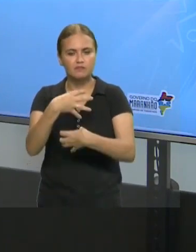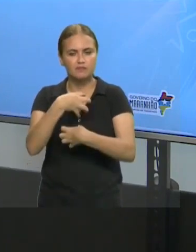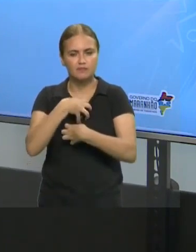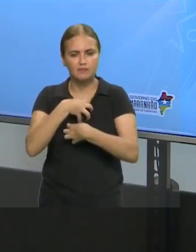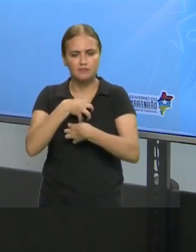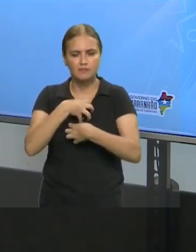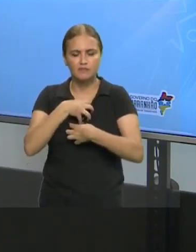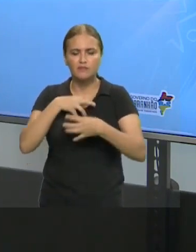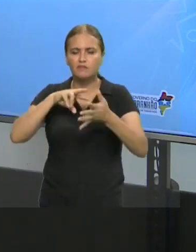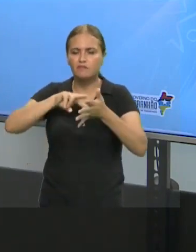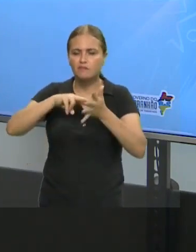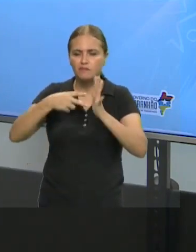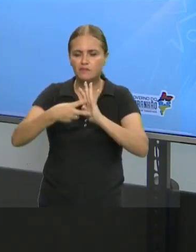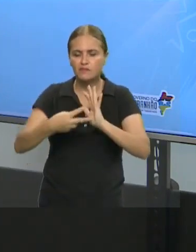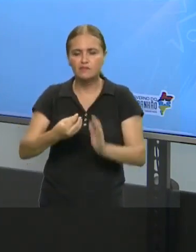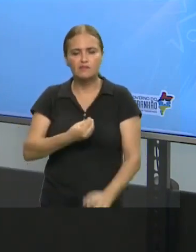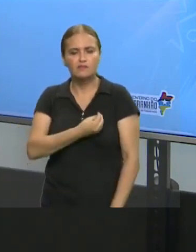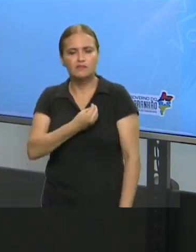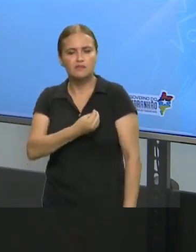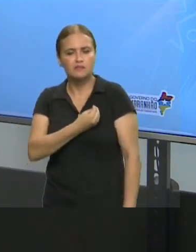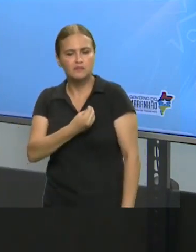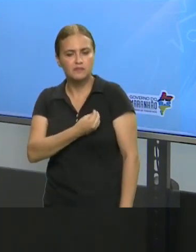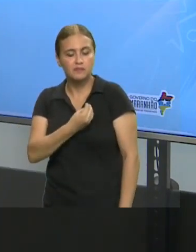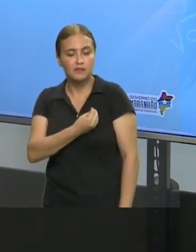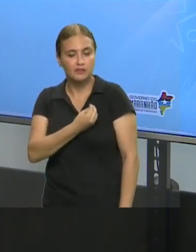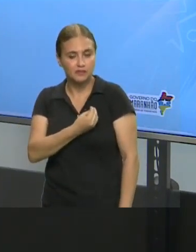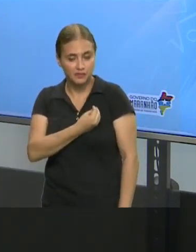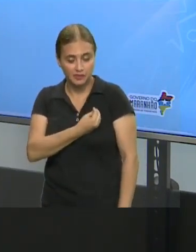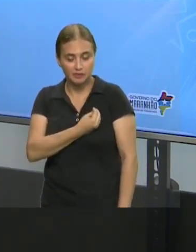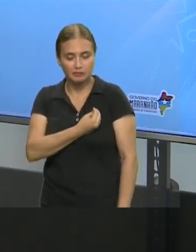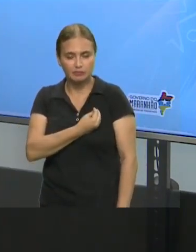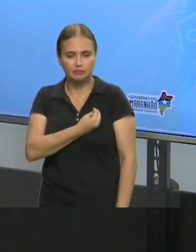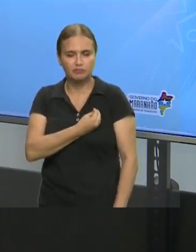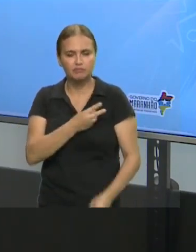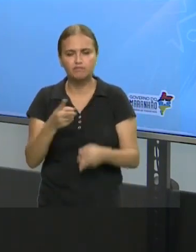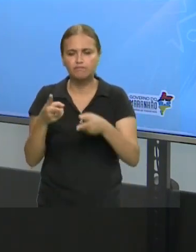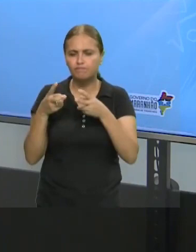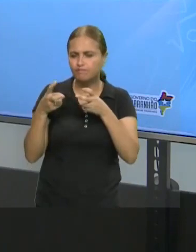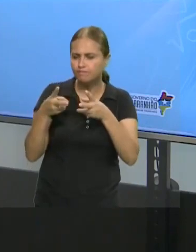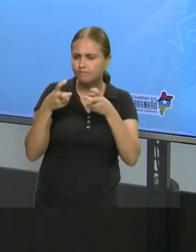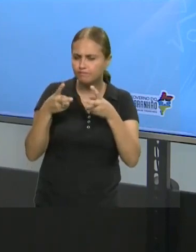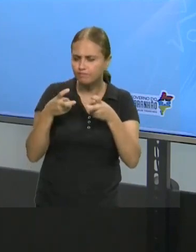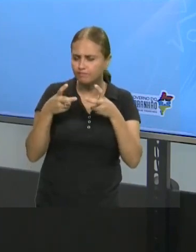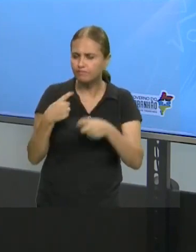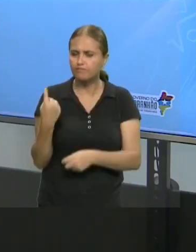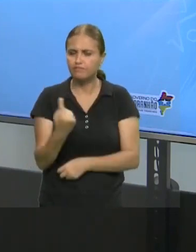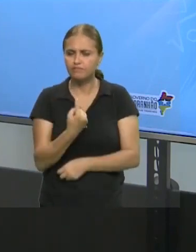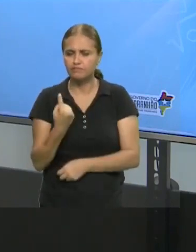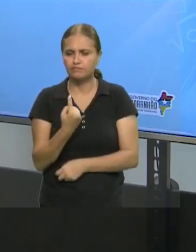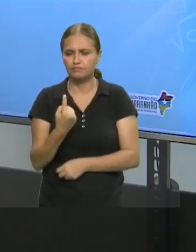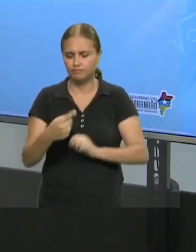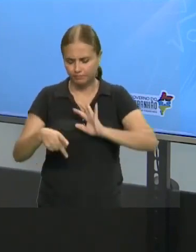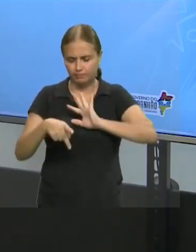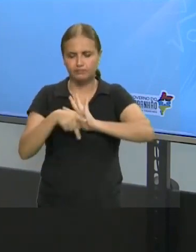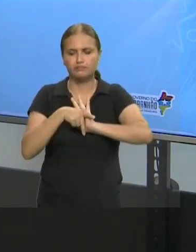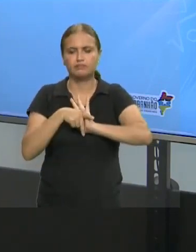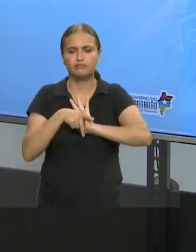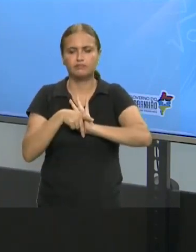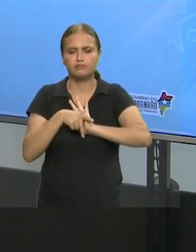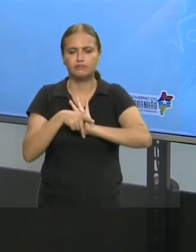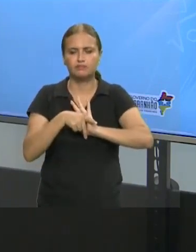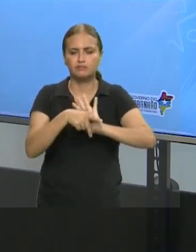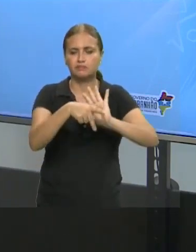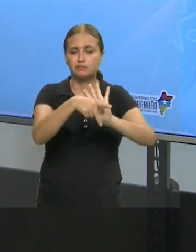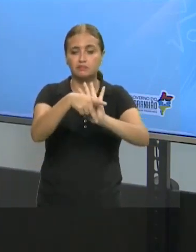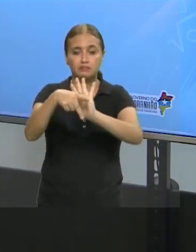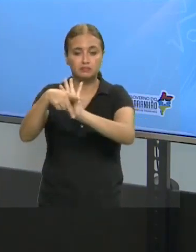para a nossa própria existência, e que nos fazem perceber que nós pertencemos a